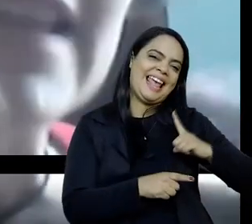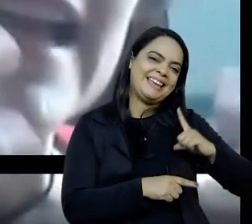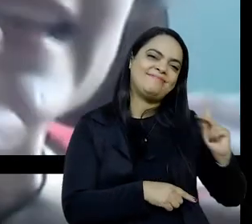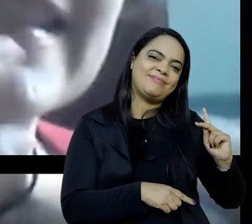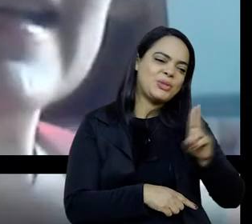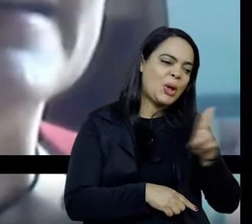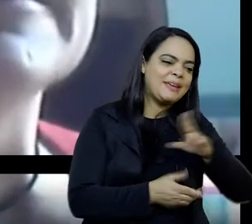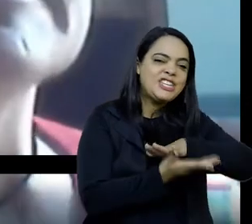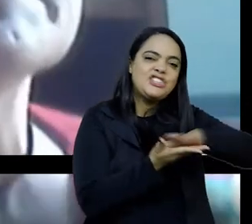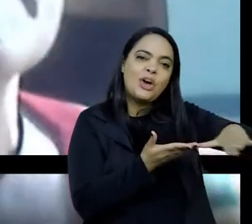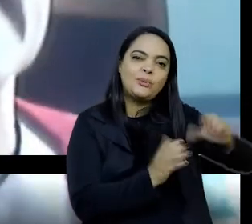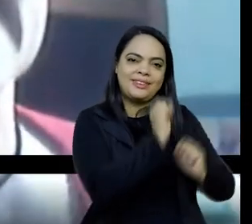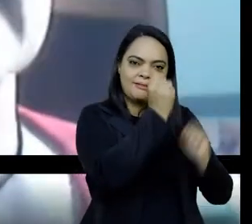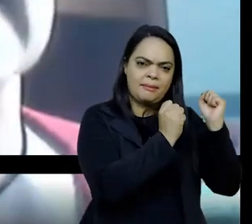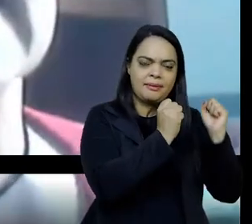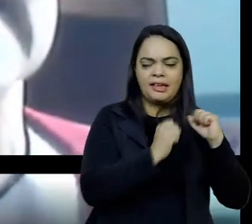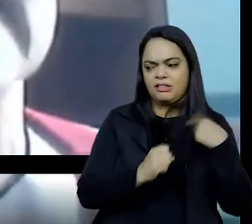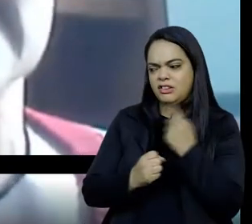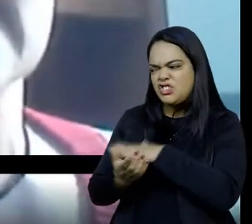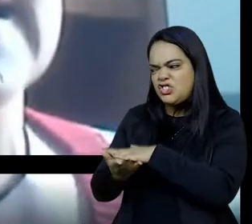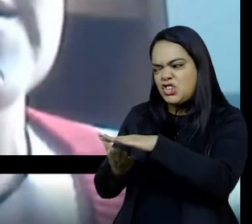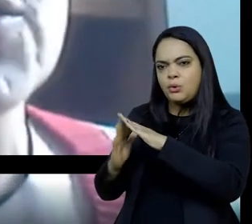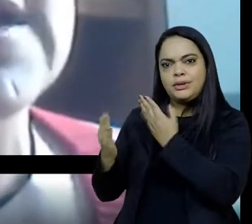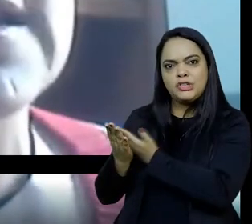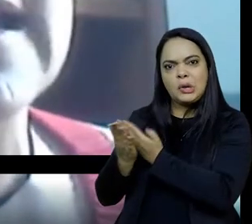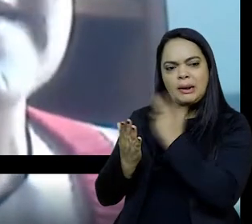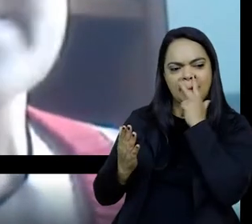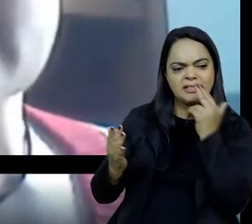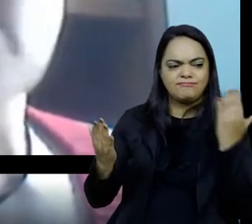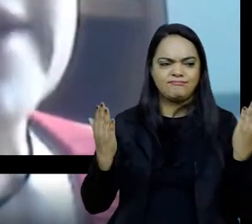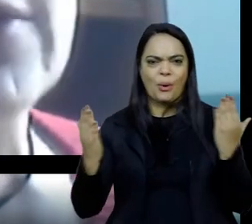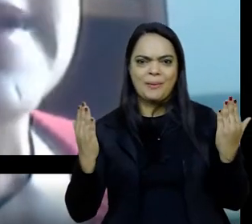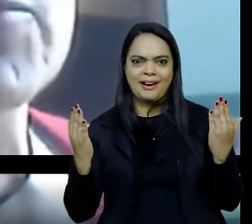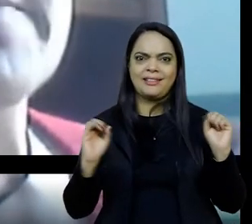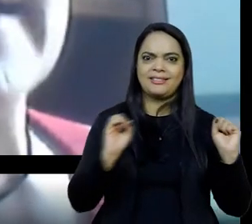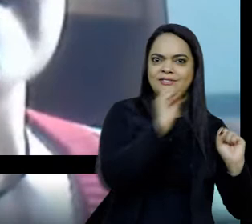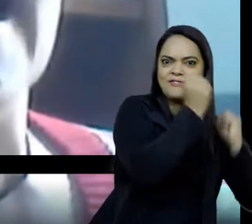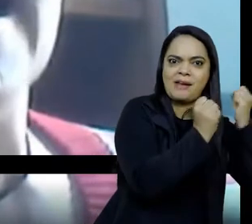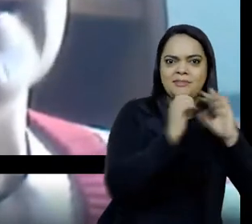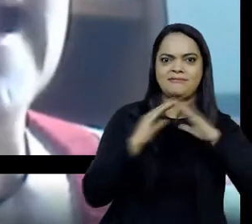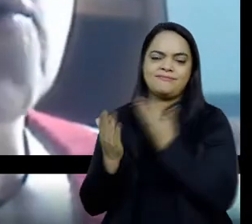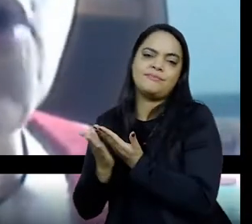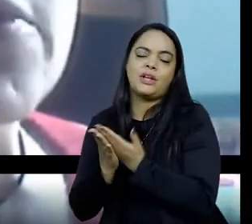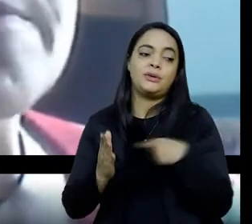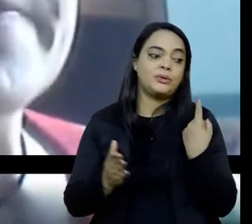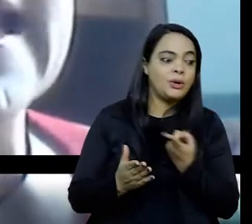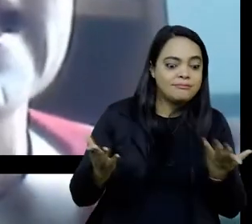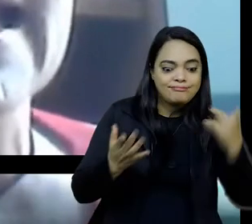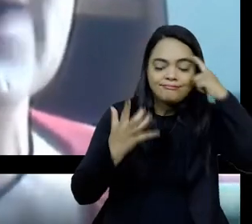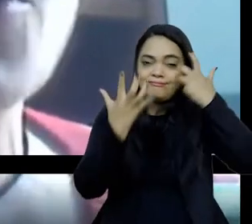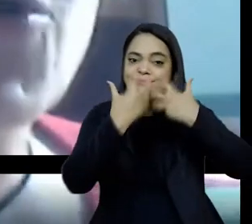a gente está nessa, nessa, eu acho que nesse momento mesmo de pensar como